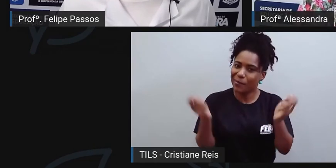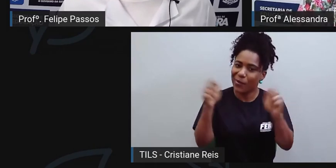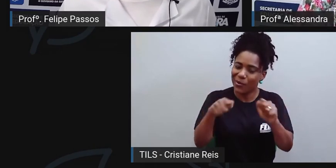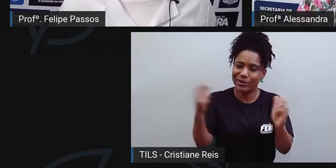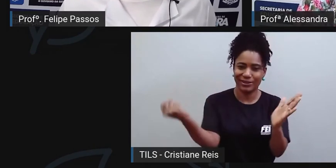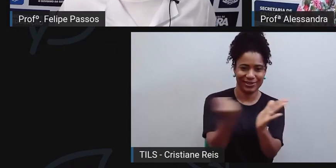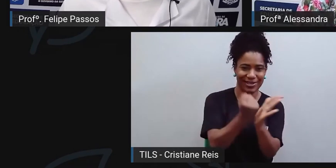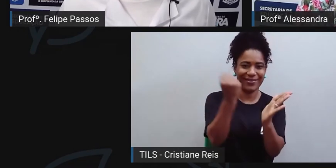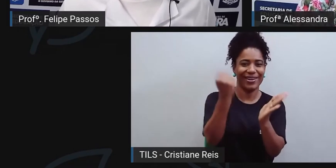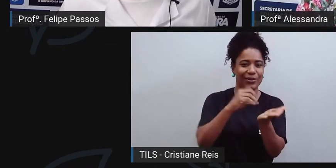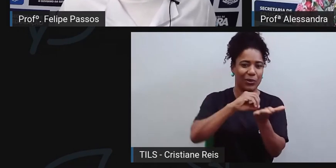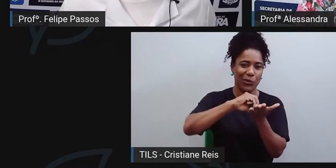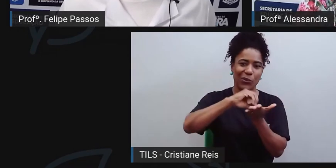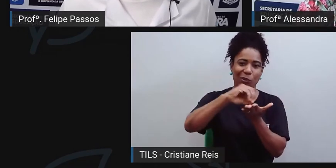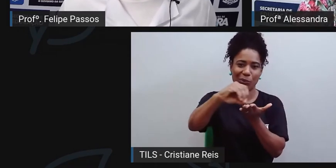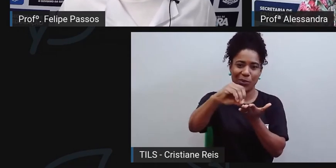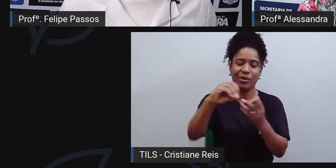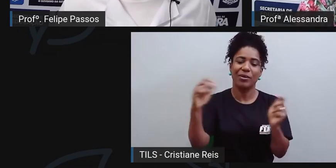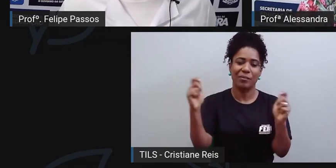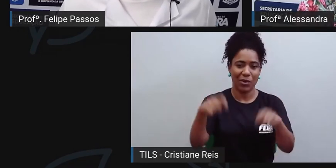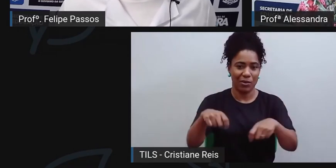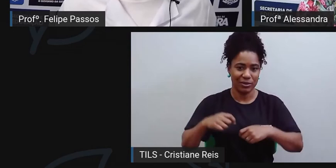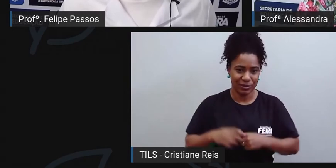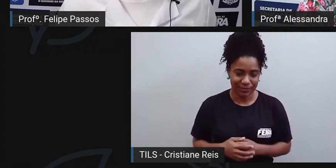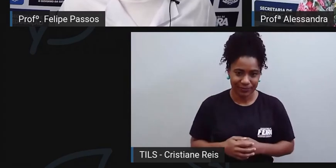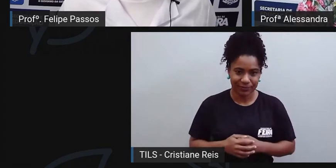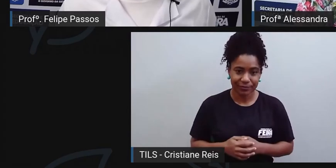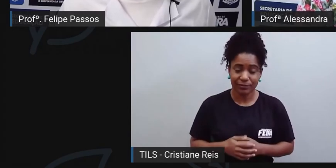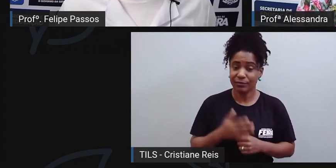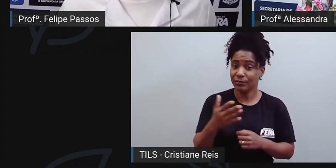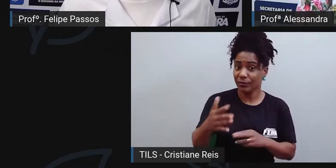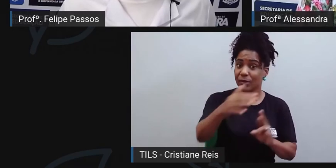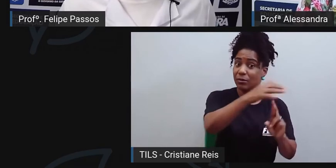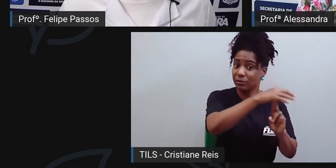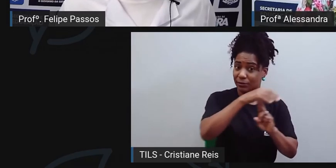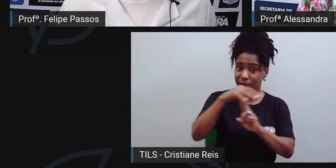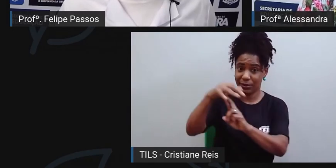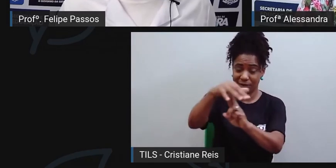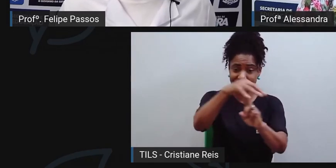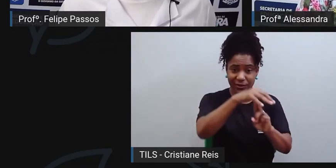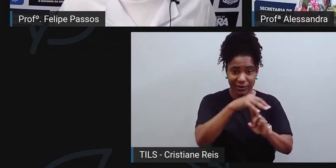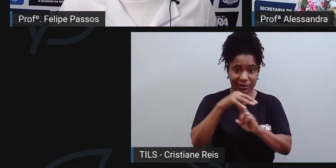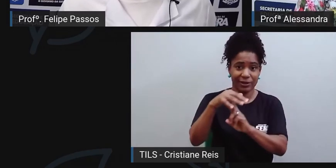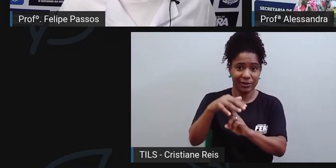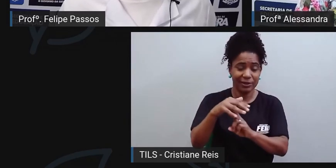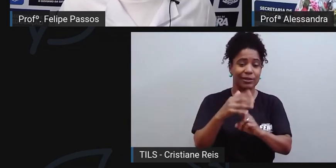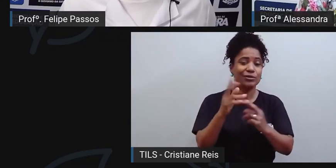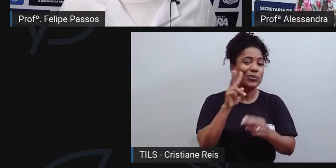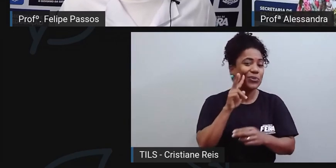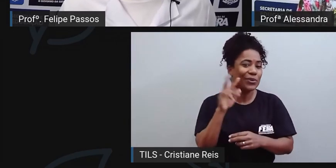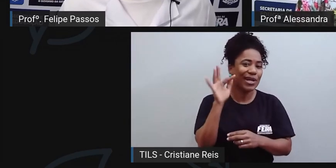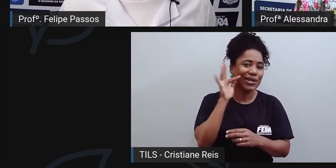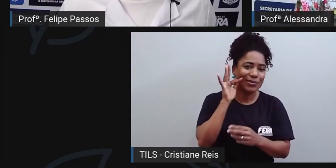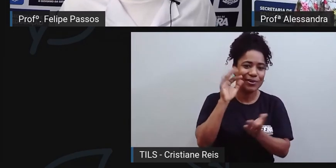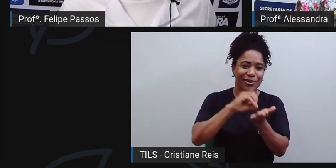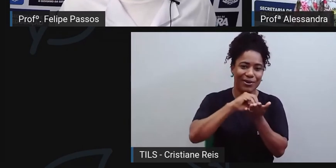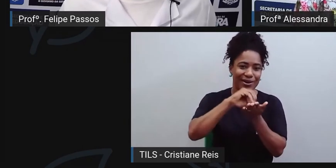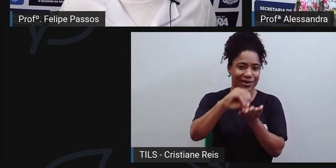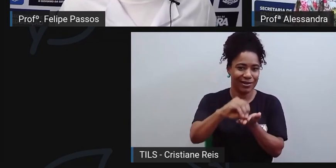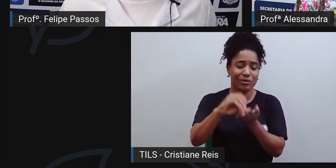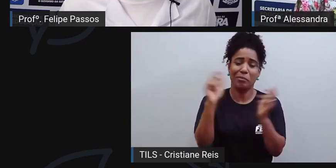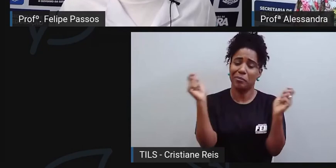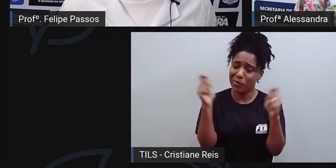certificação para ele. Então, essas feiras de orgânicos realmente você vai encontrar, mas uma feira no geral,